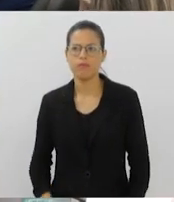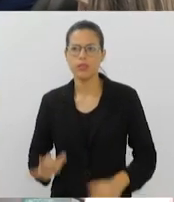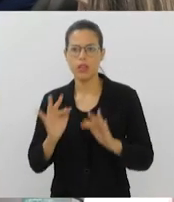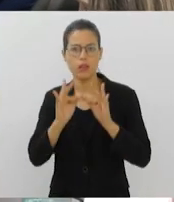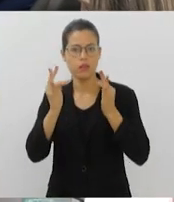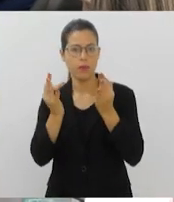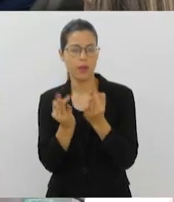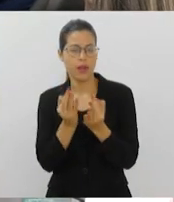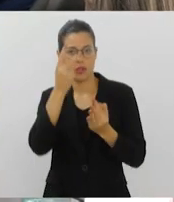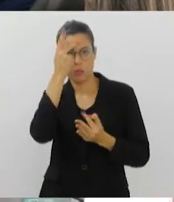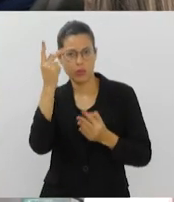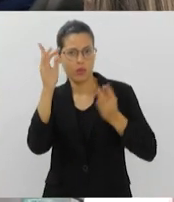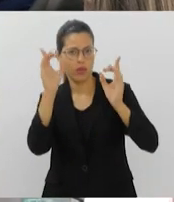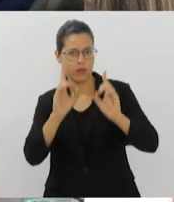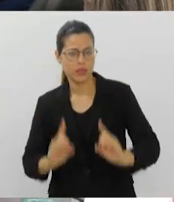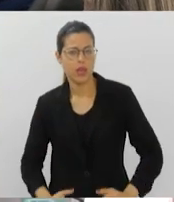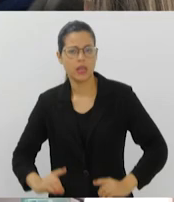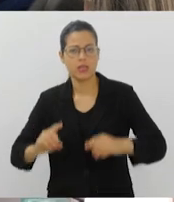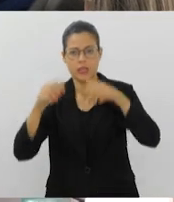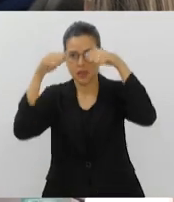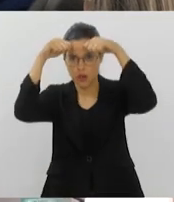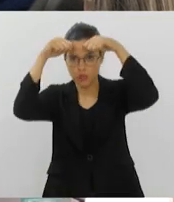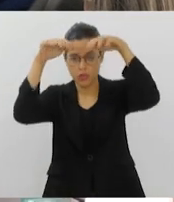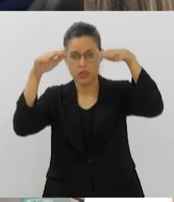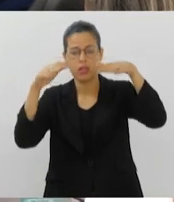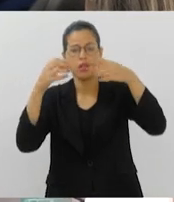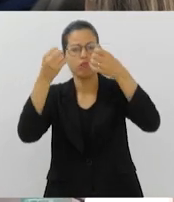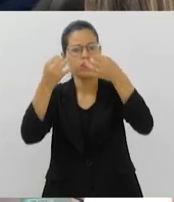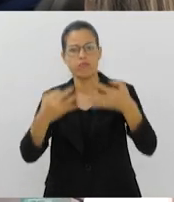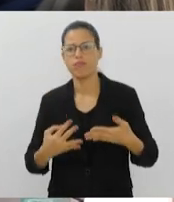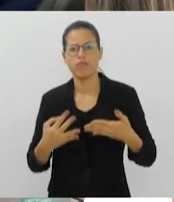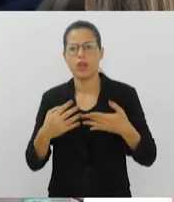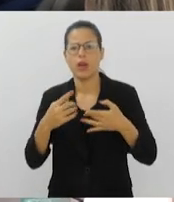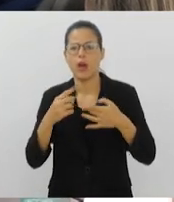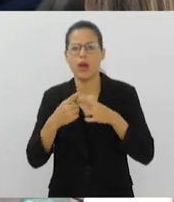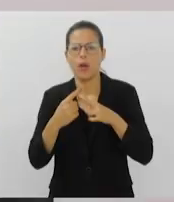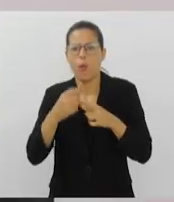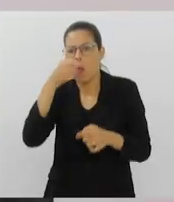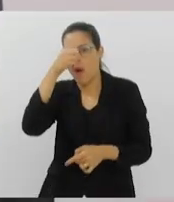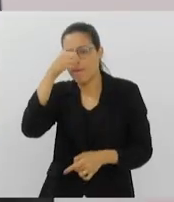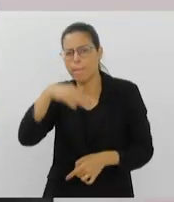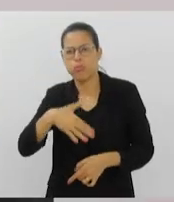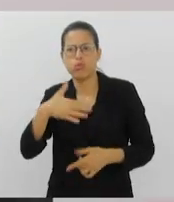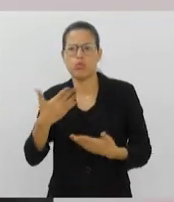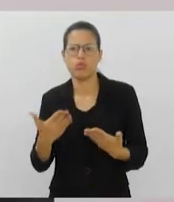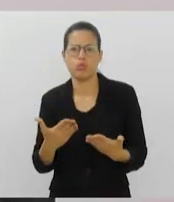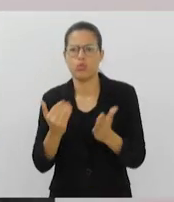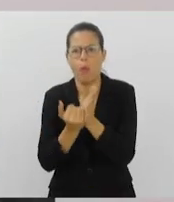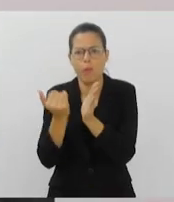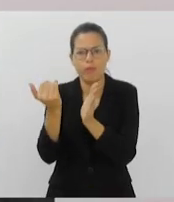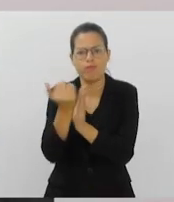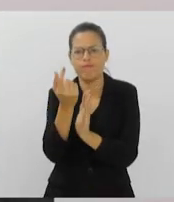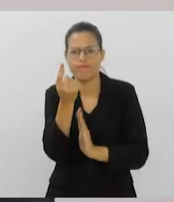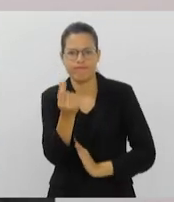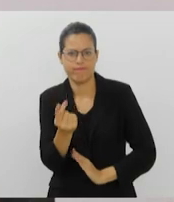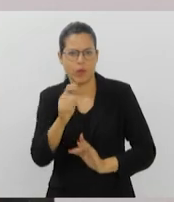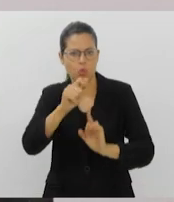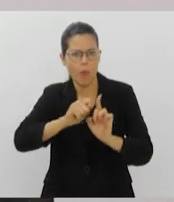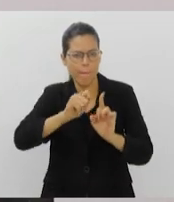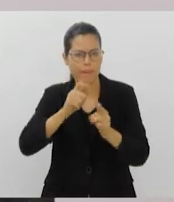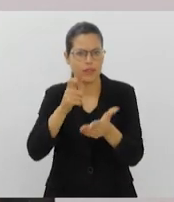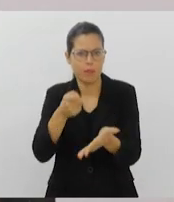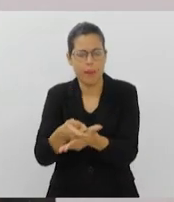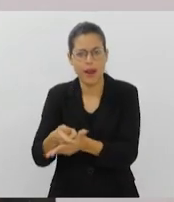deficiência e autistas falaram sobre as negligências dos planos de saúde com o aumento abusivo das mensalidades